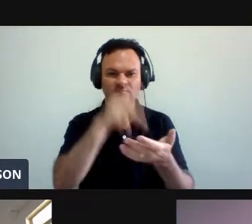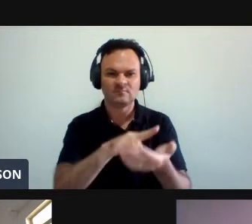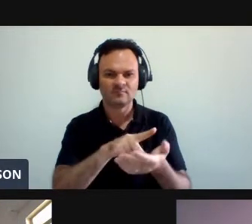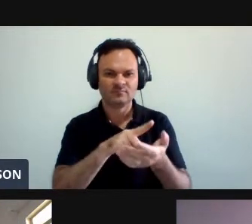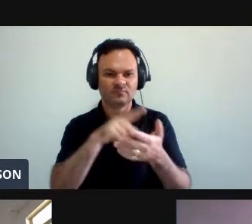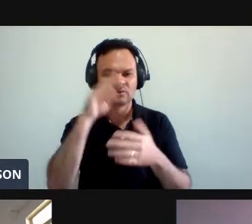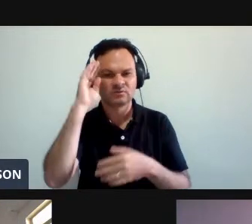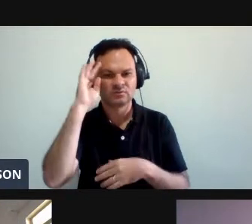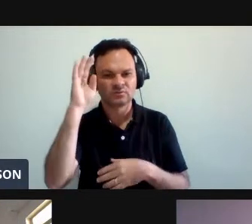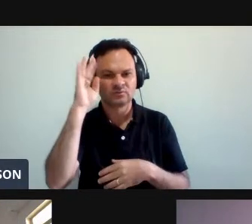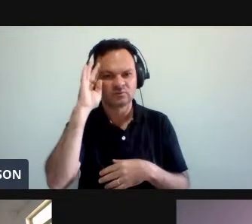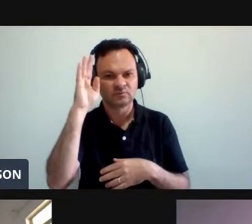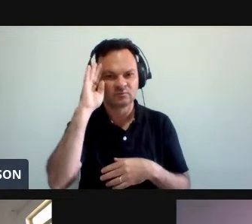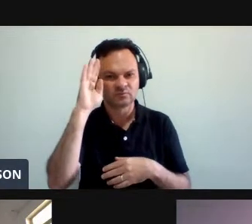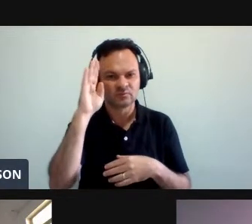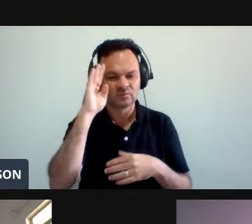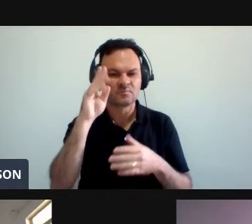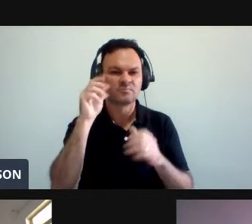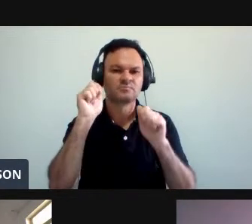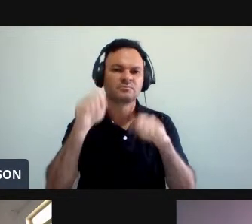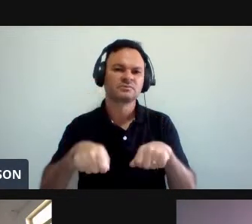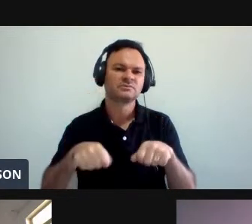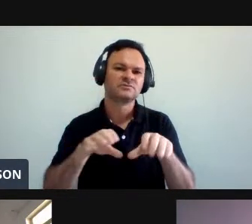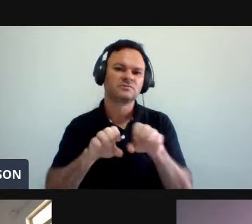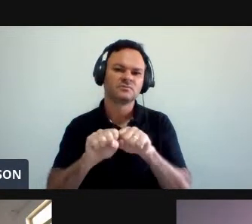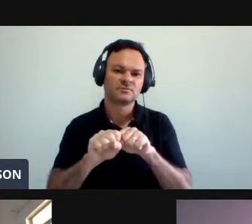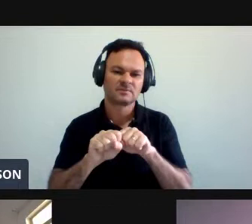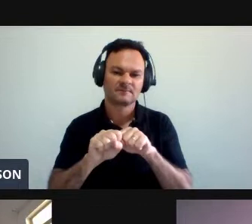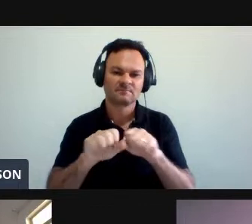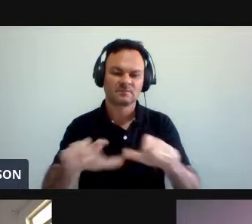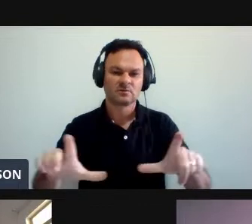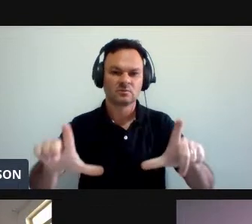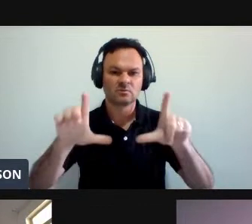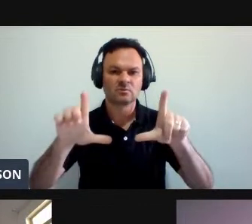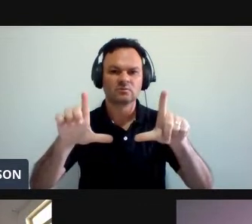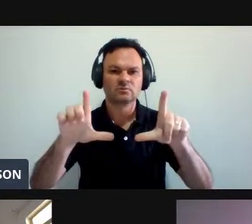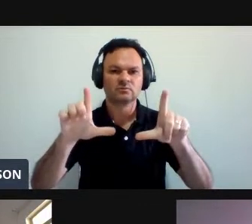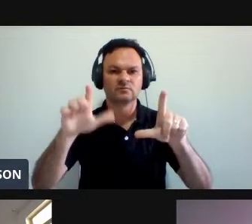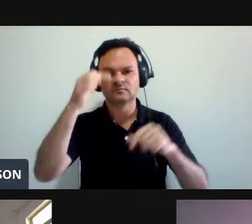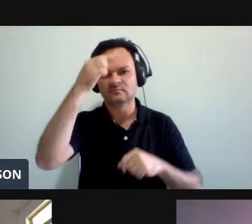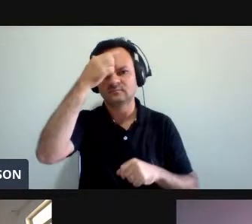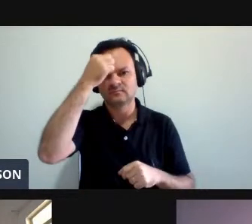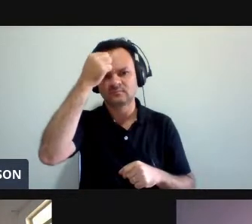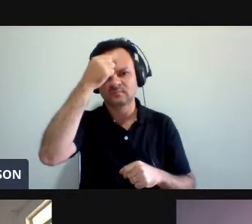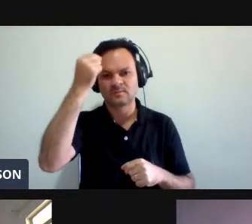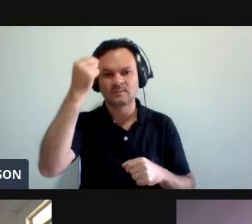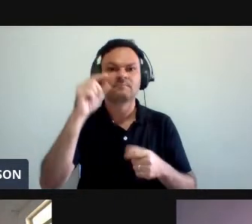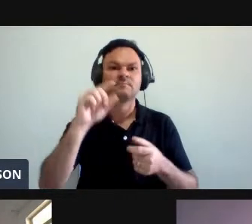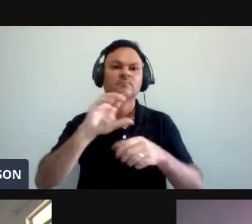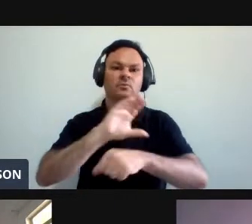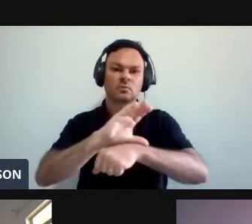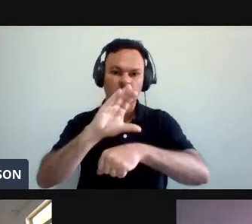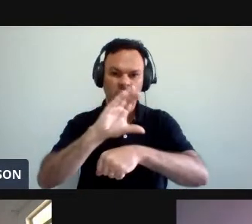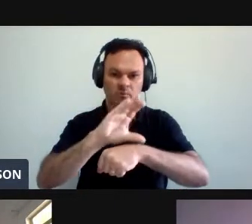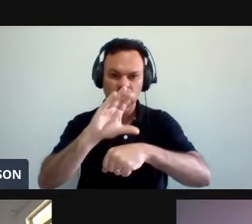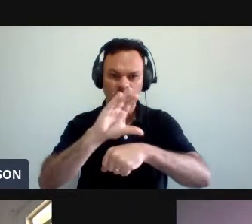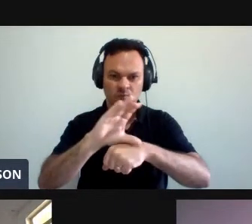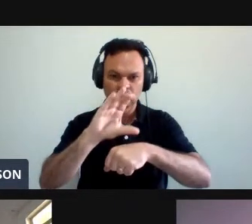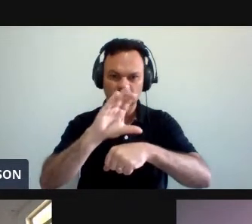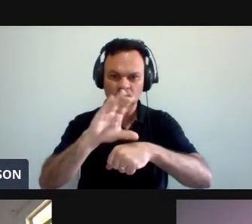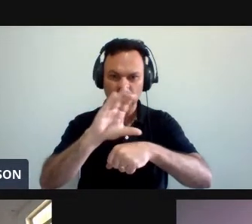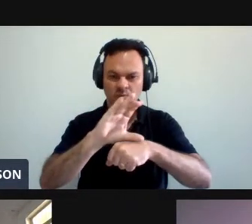sonho De poder se formar E portar um diploma De ensino superior Os nossos cursos Todos eles são